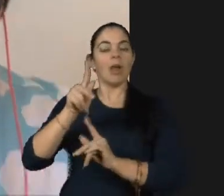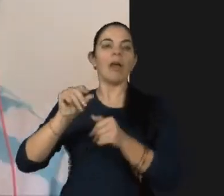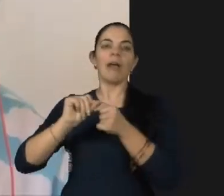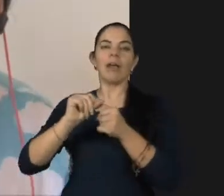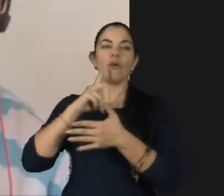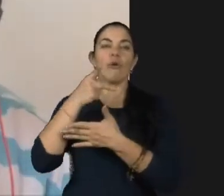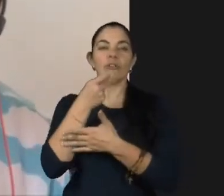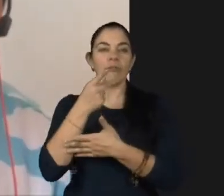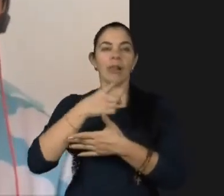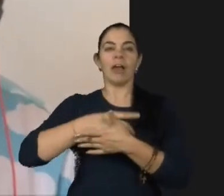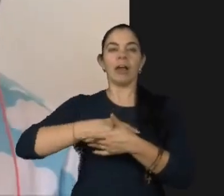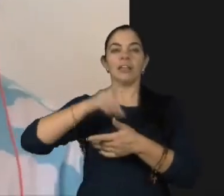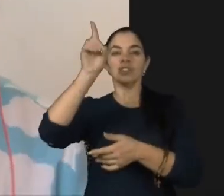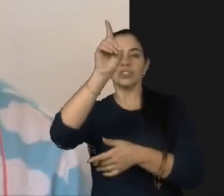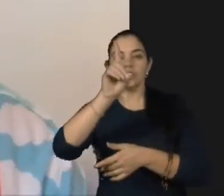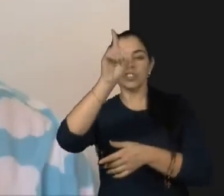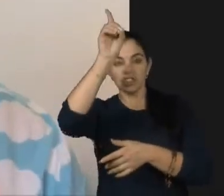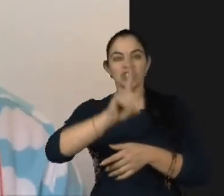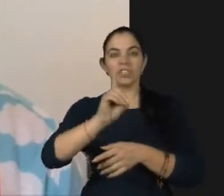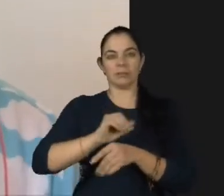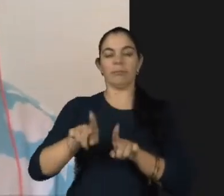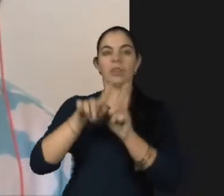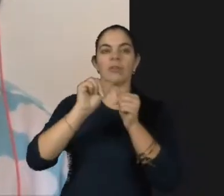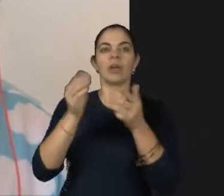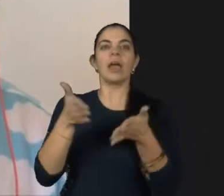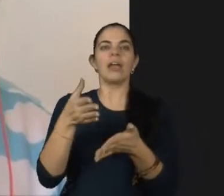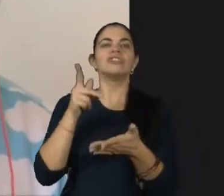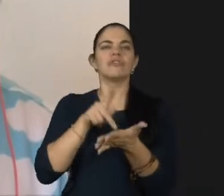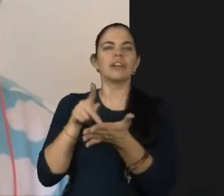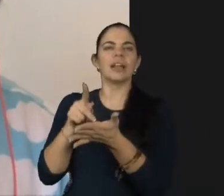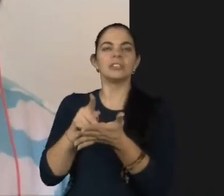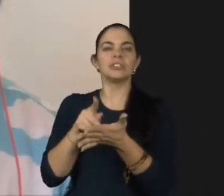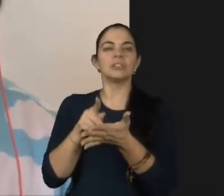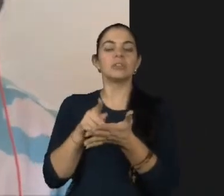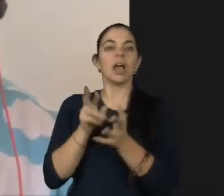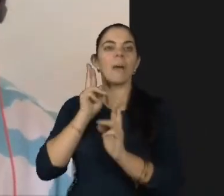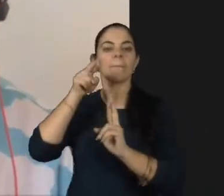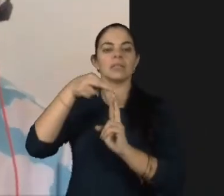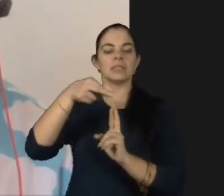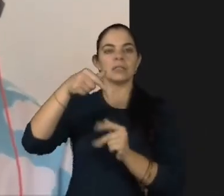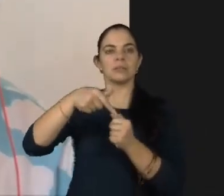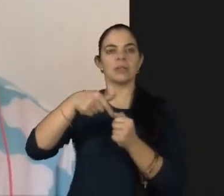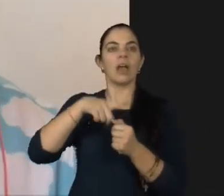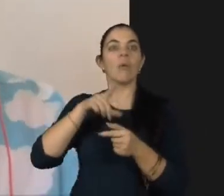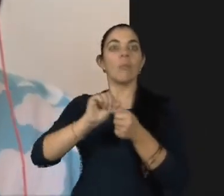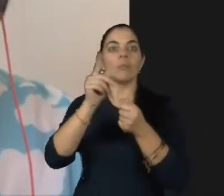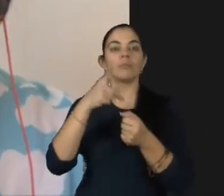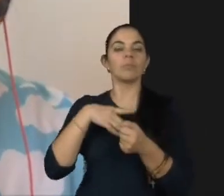representatividade, é um peso muito grande às vezes, porque é alguém que torna para ela